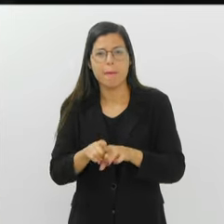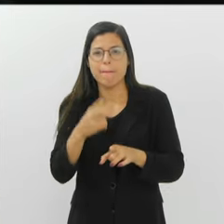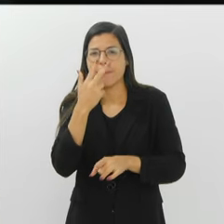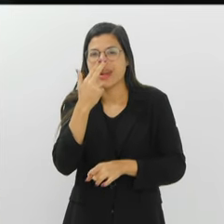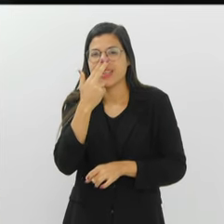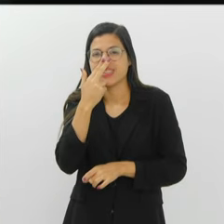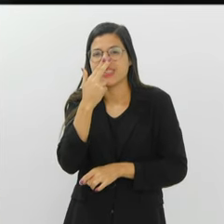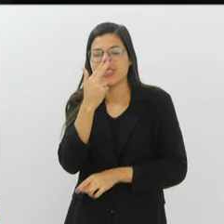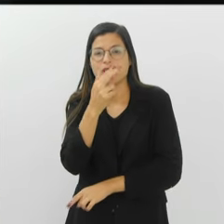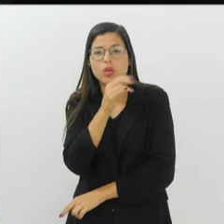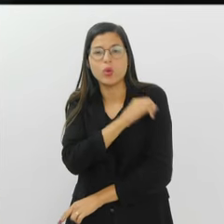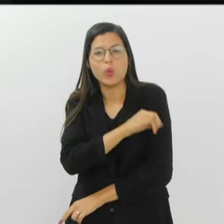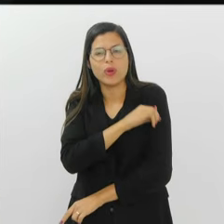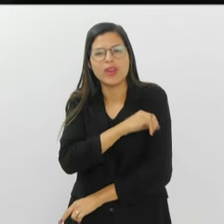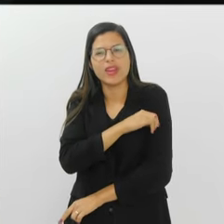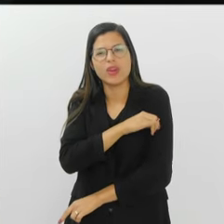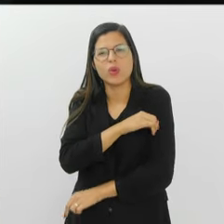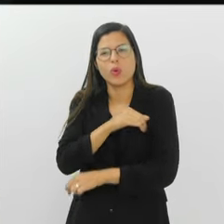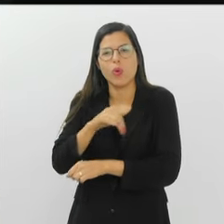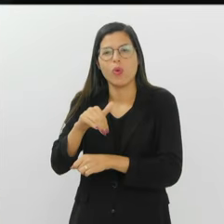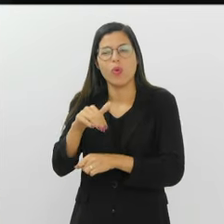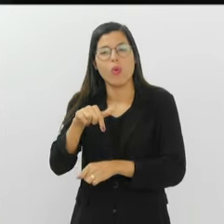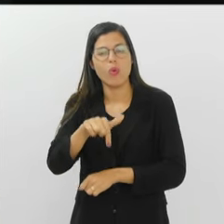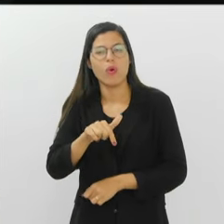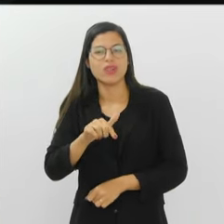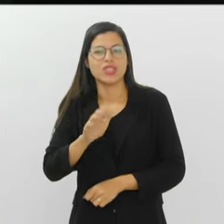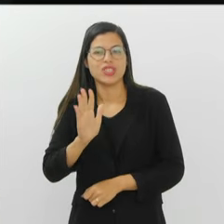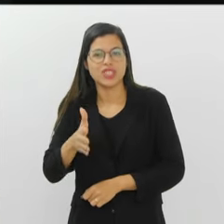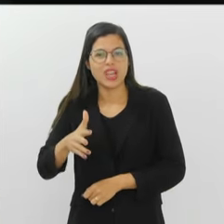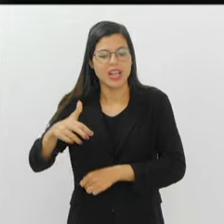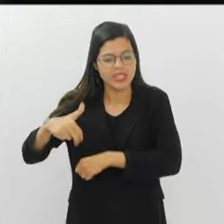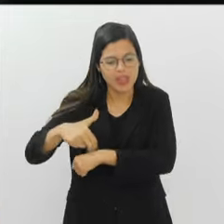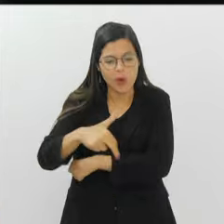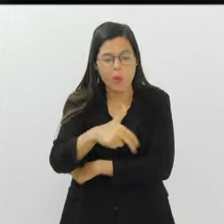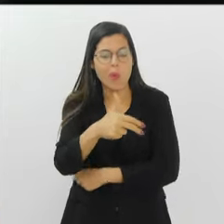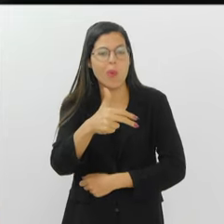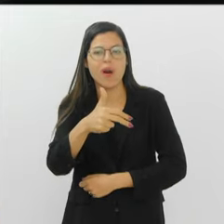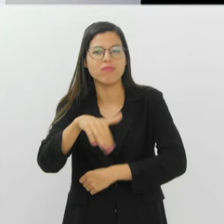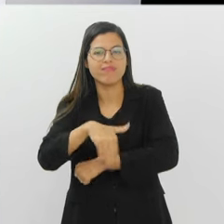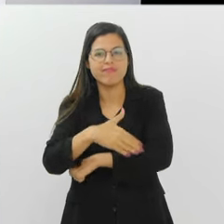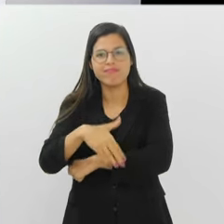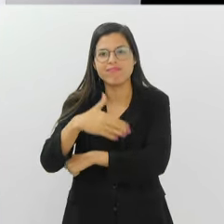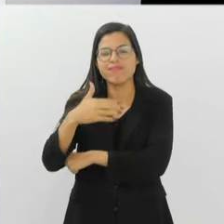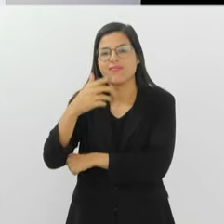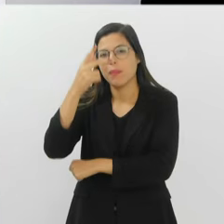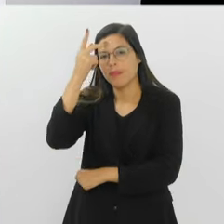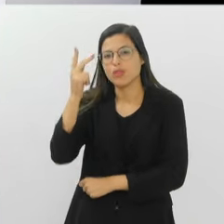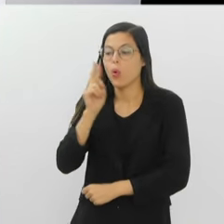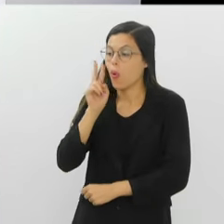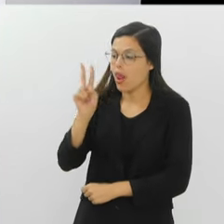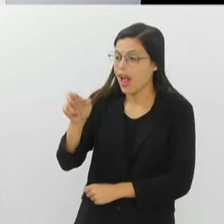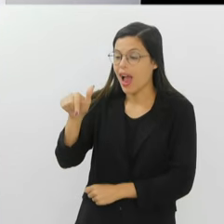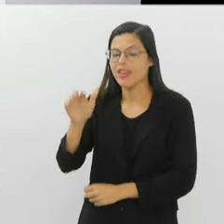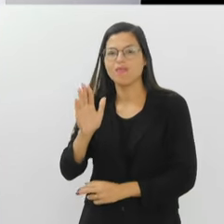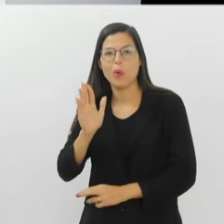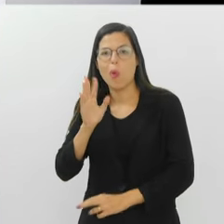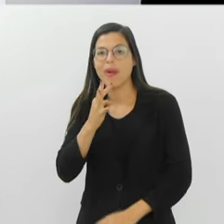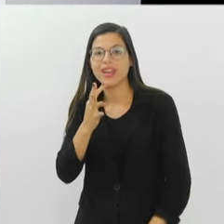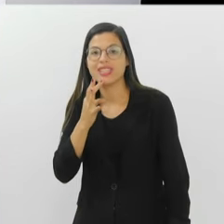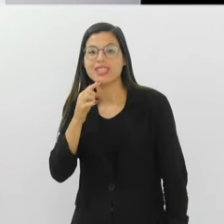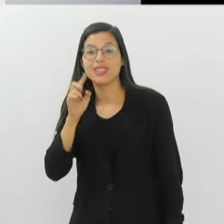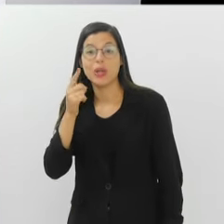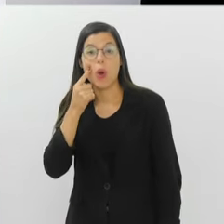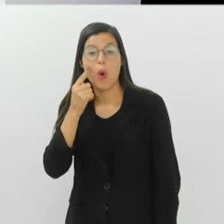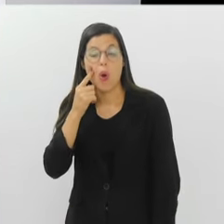do que o Rio te proporciona. No Rio de Janeiro, já já você vai estar andando na rua, vão dizer, é Sidney da Mangueira, olha o Sidney,